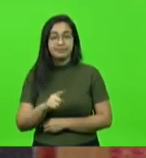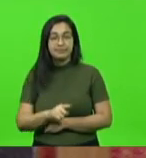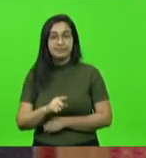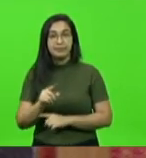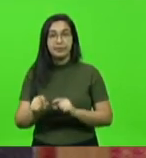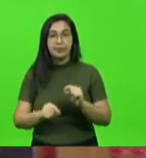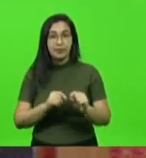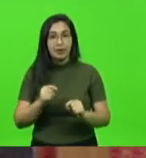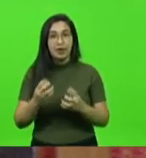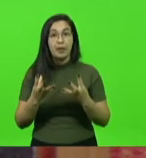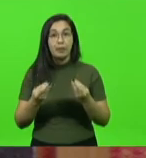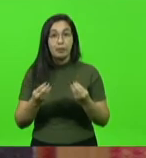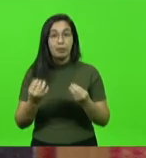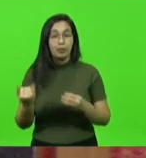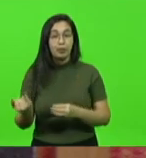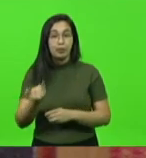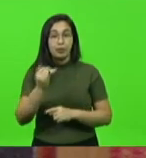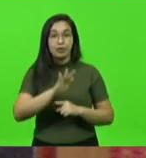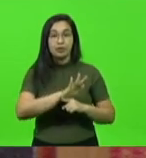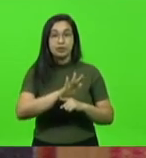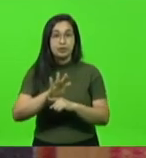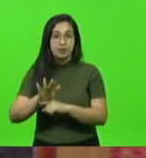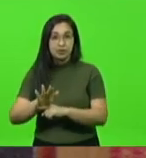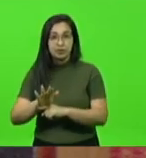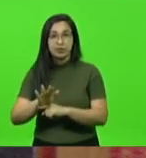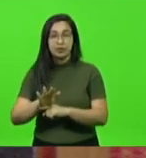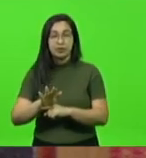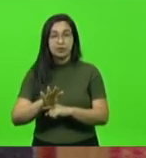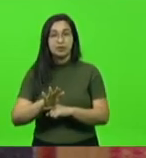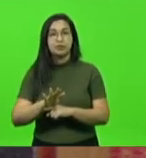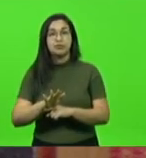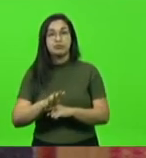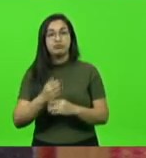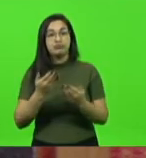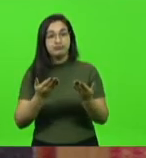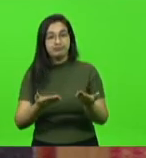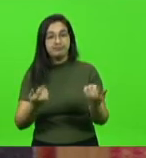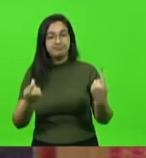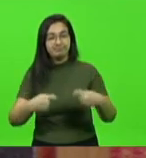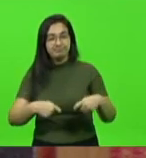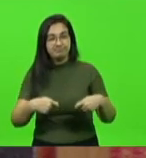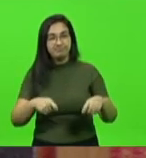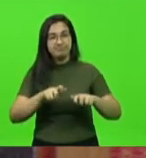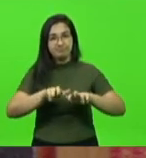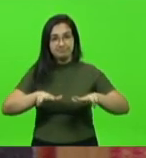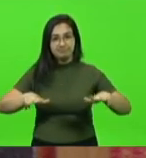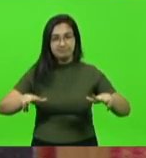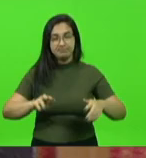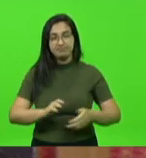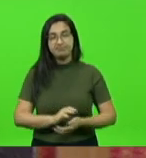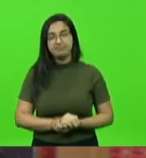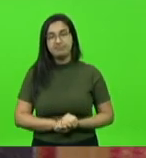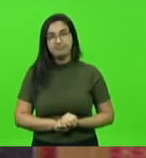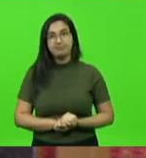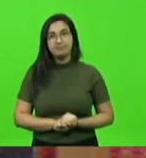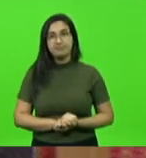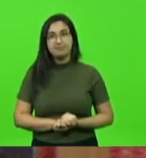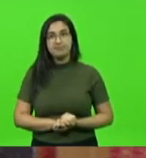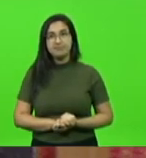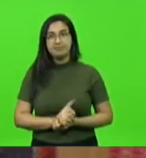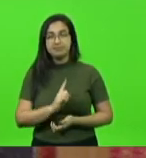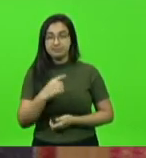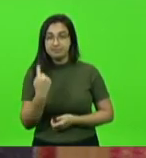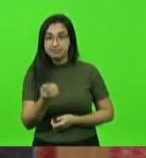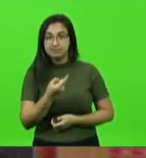imensurável valia as finalidades intrínsecas da polícia judiciária então a gente fica